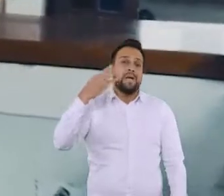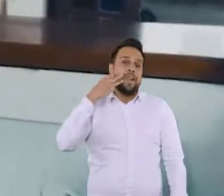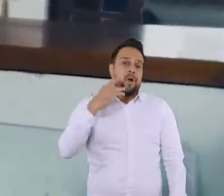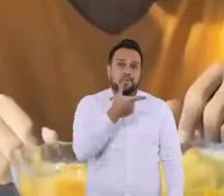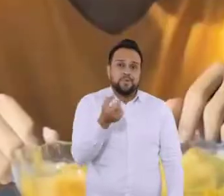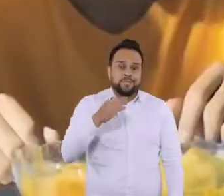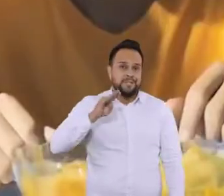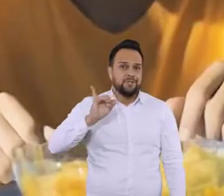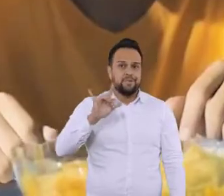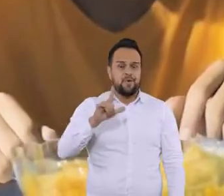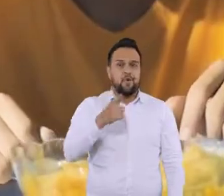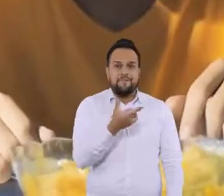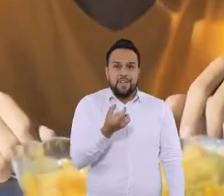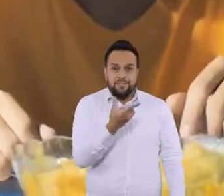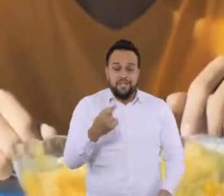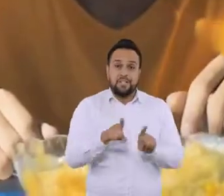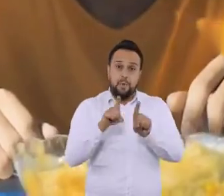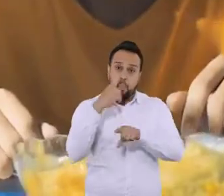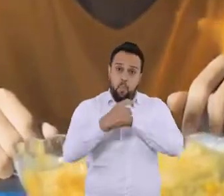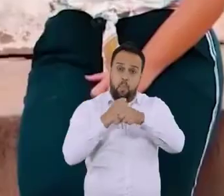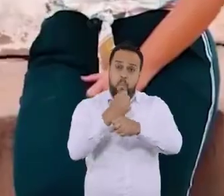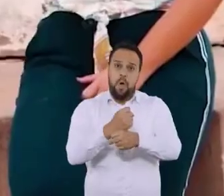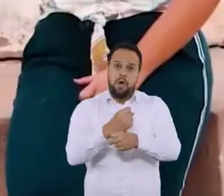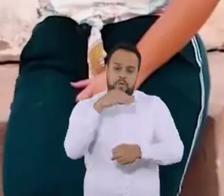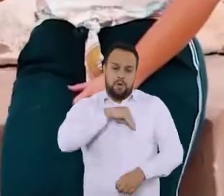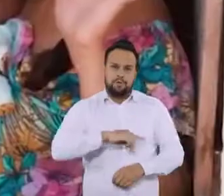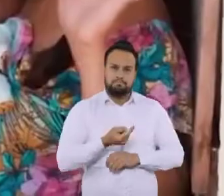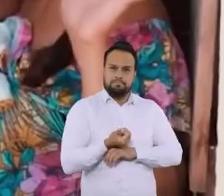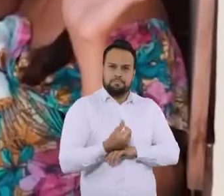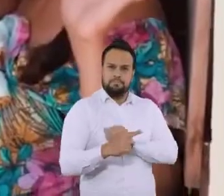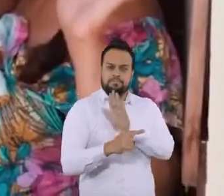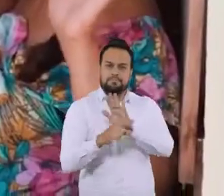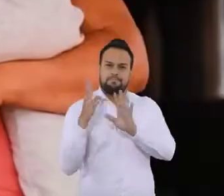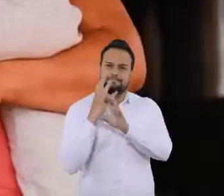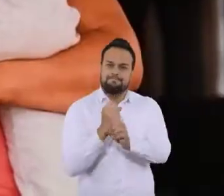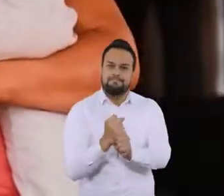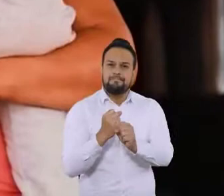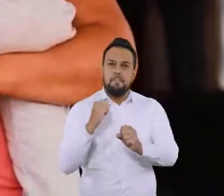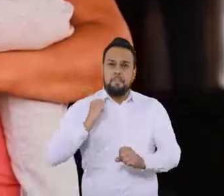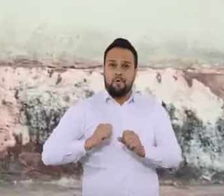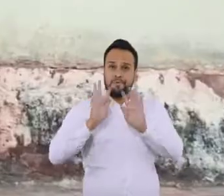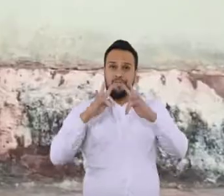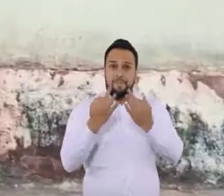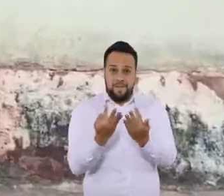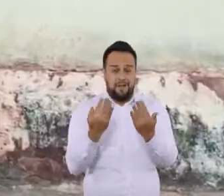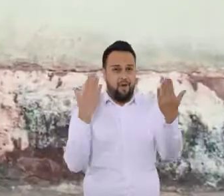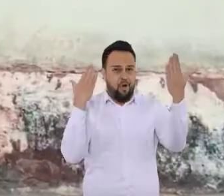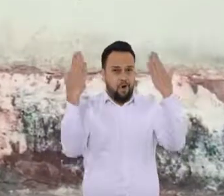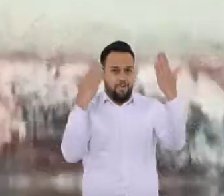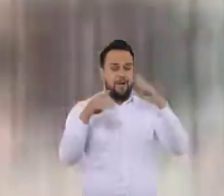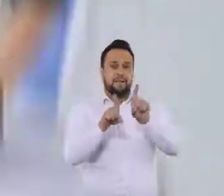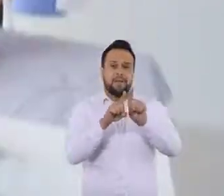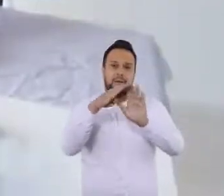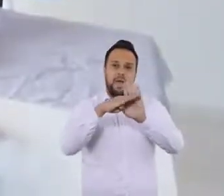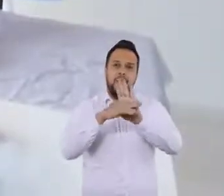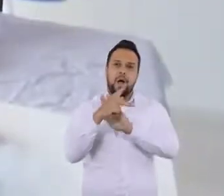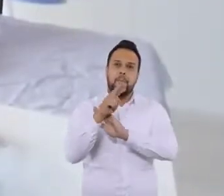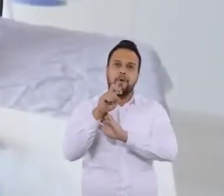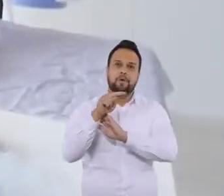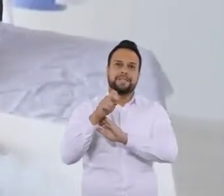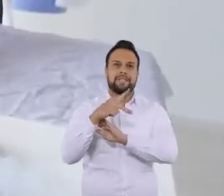mesa de mais de 1 milhão e 200 mil alagoanos em 2020. Um ano de auxílio emergencial equivale a 10 de Bolsa Família.